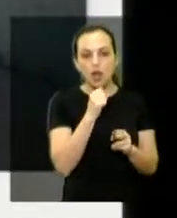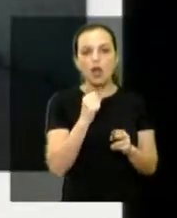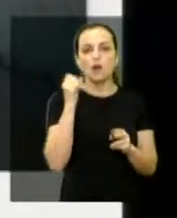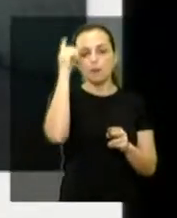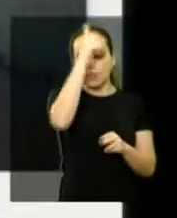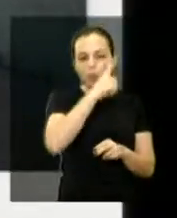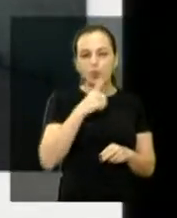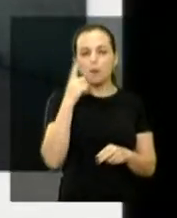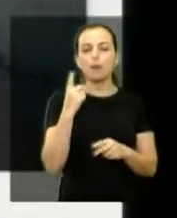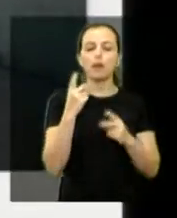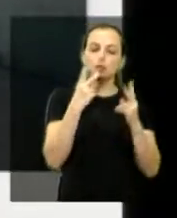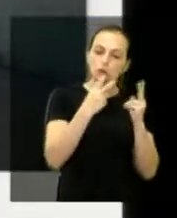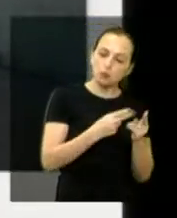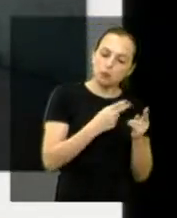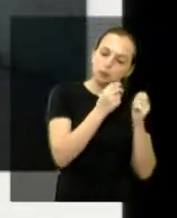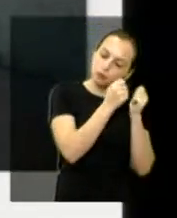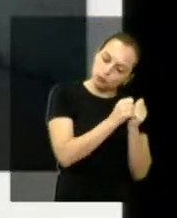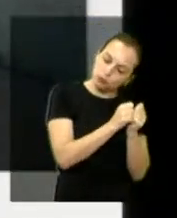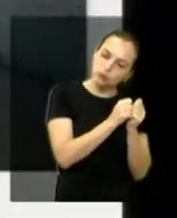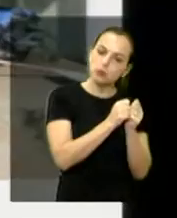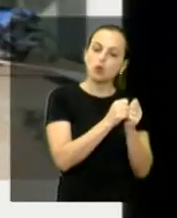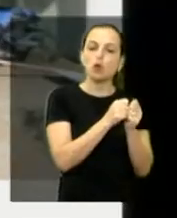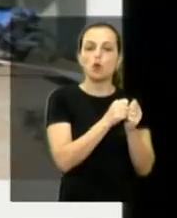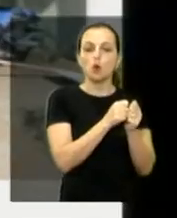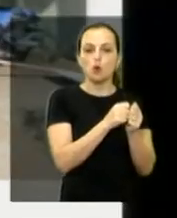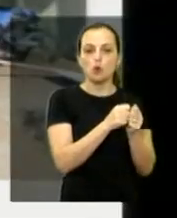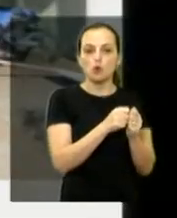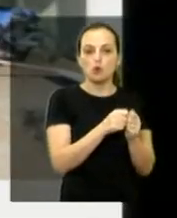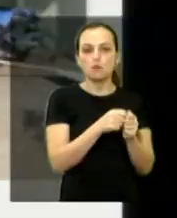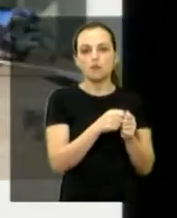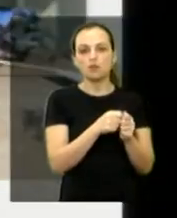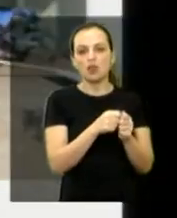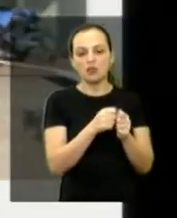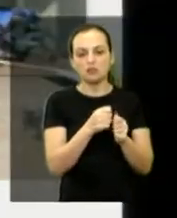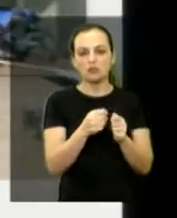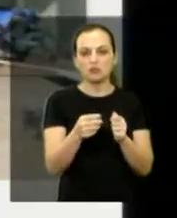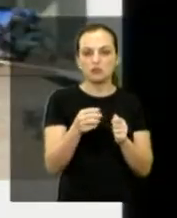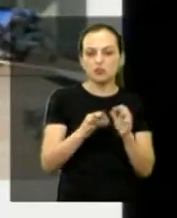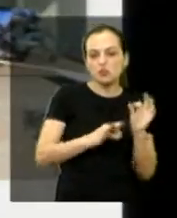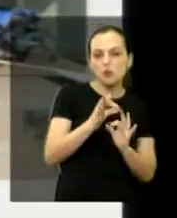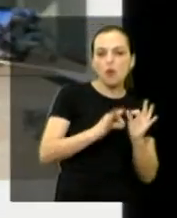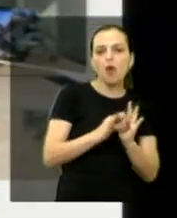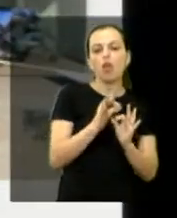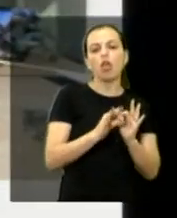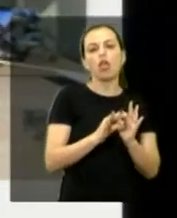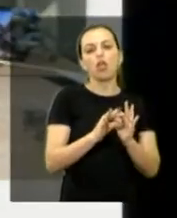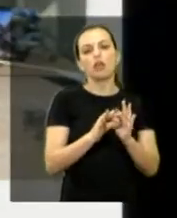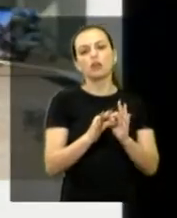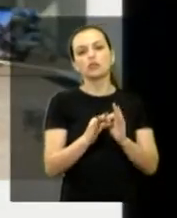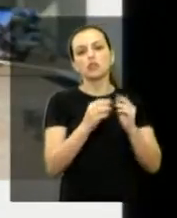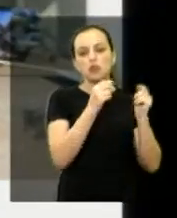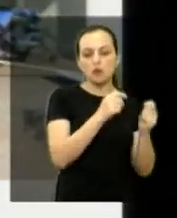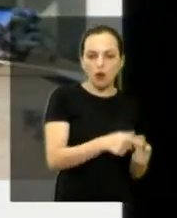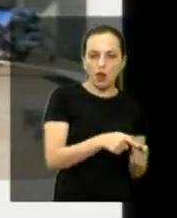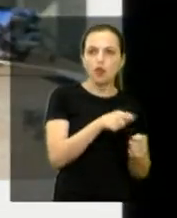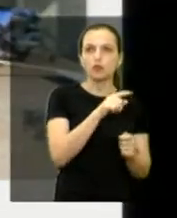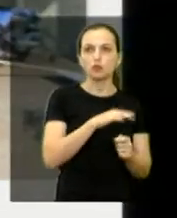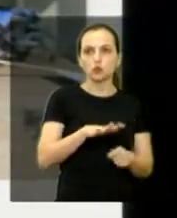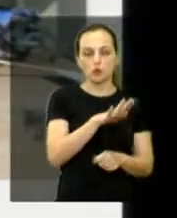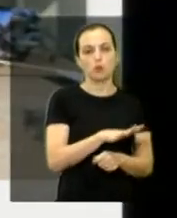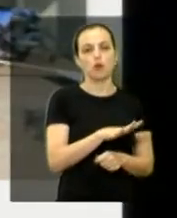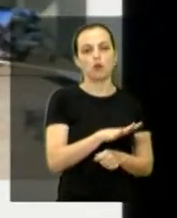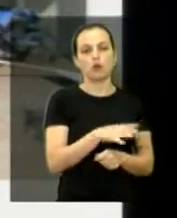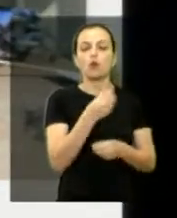dormiram lá dentro, colocaram lençol no chão, fizeram travesseiro e dormiram lá à noite. Não é